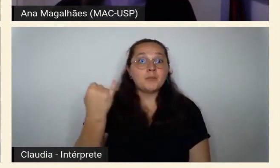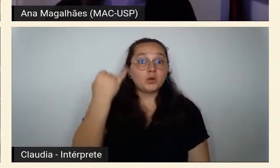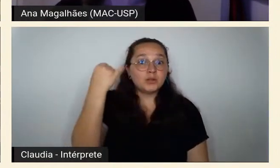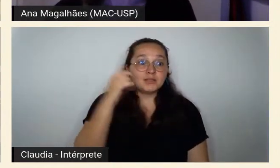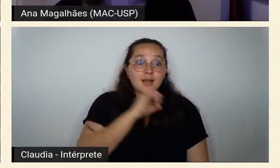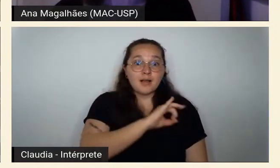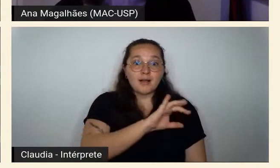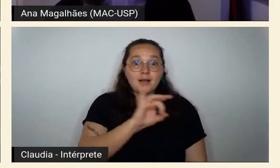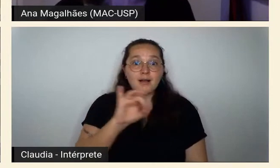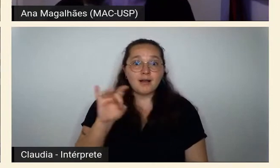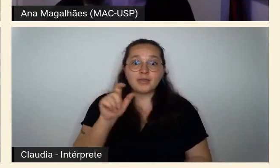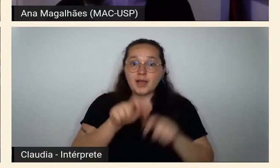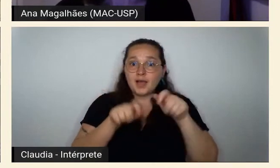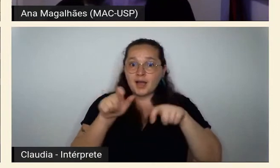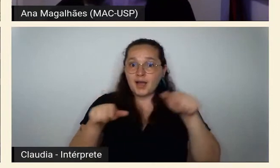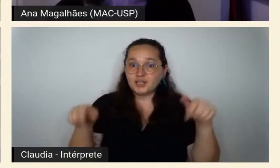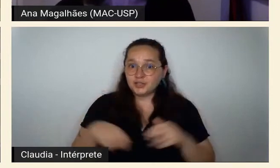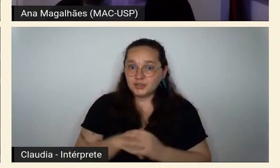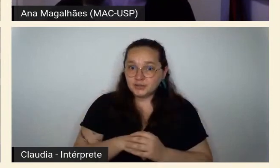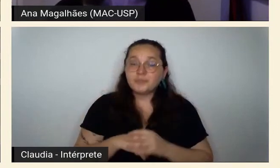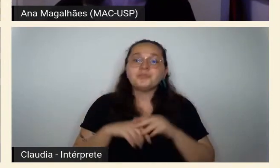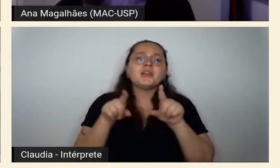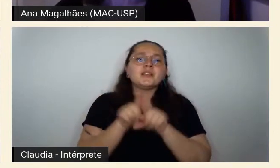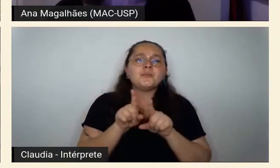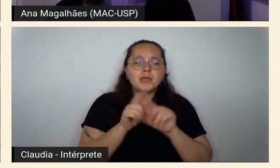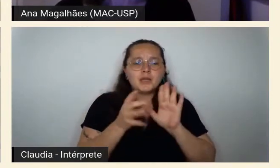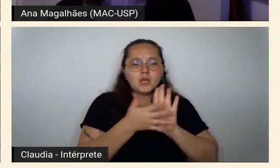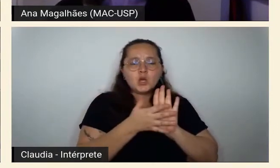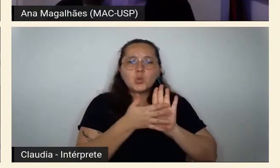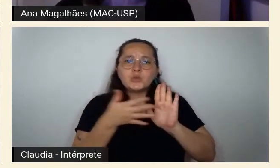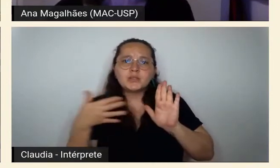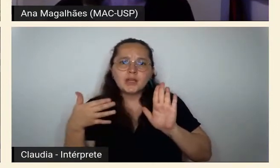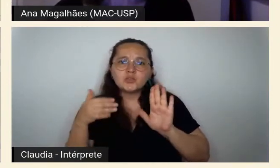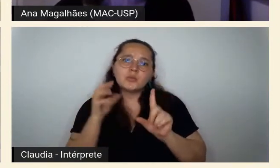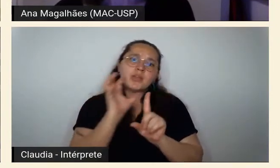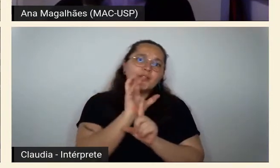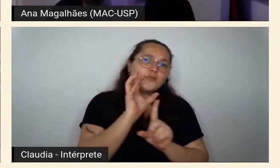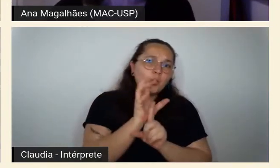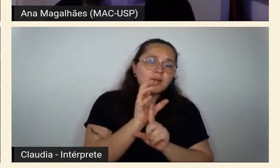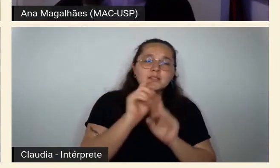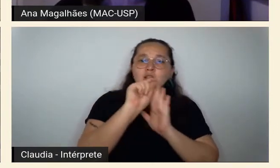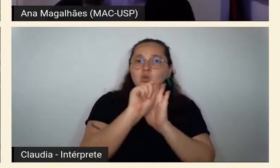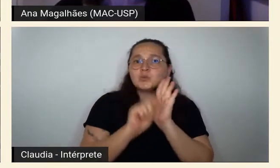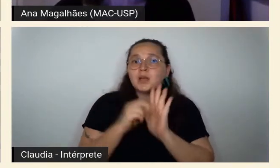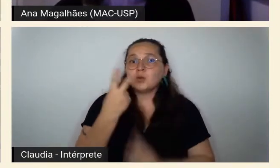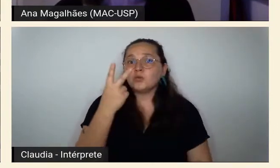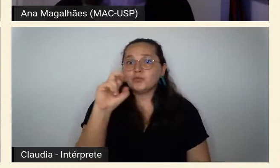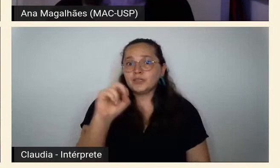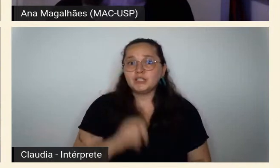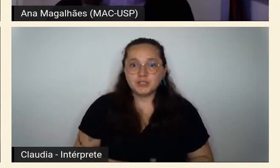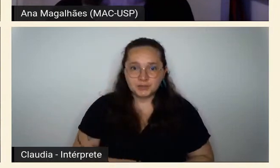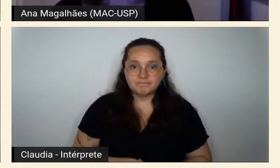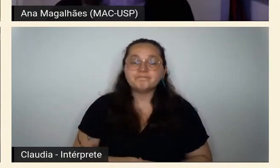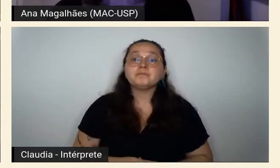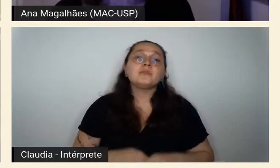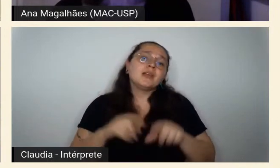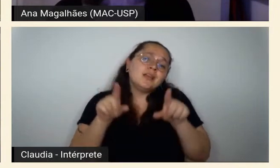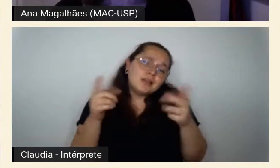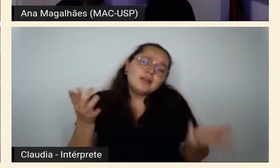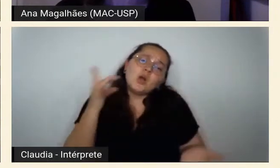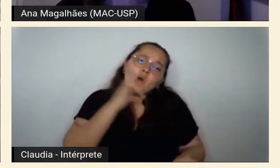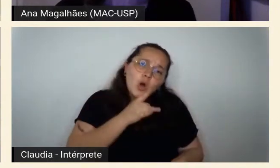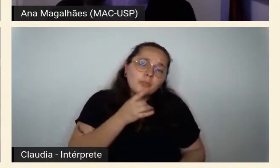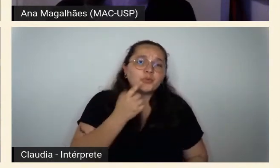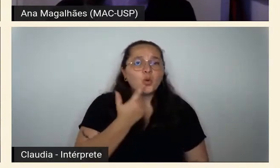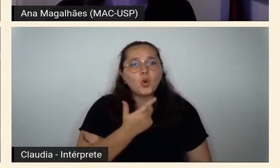os valores estéticos e sua influência ao longo do século XX, mas também, para além dela, as outras visões de